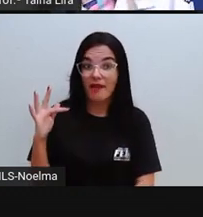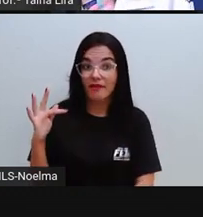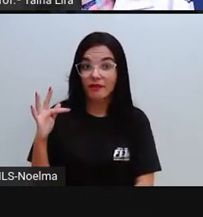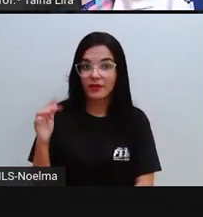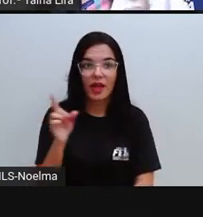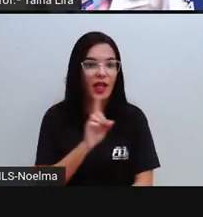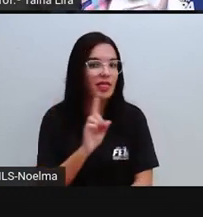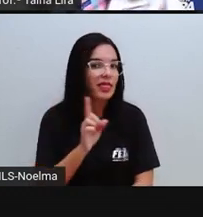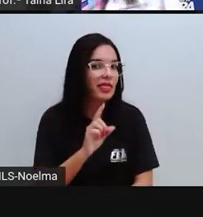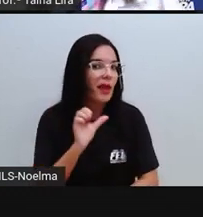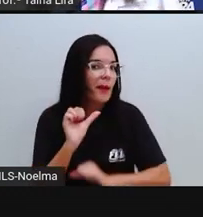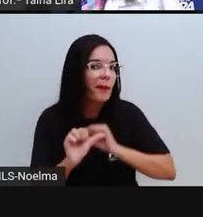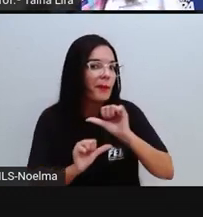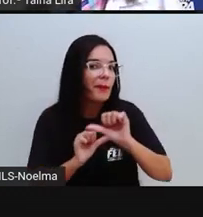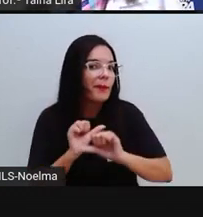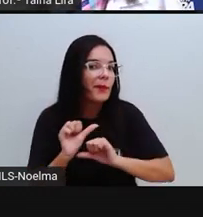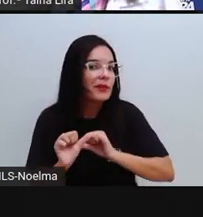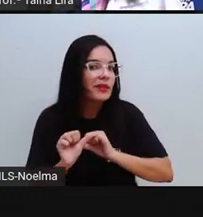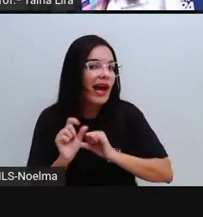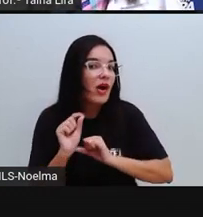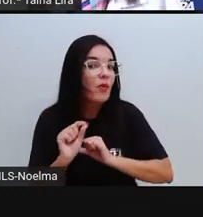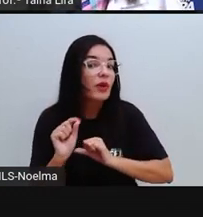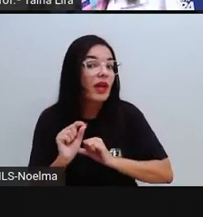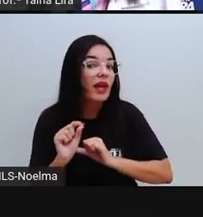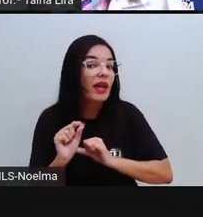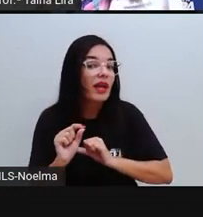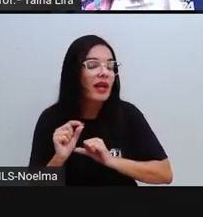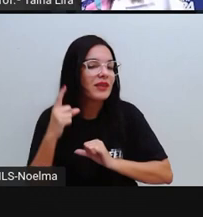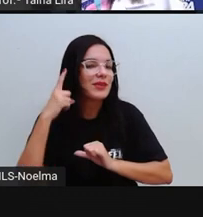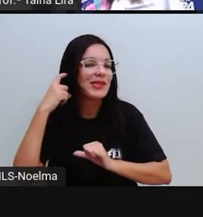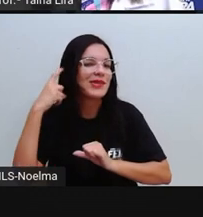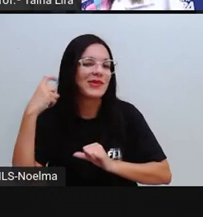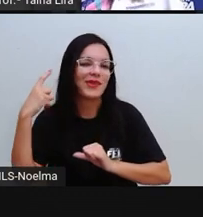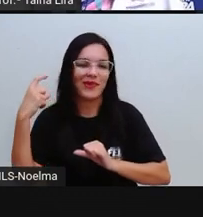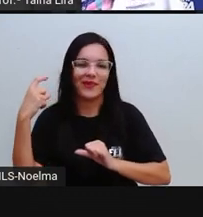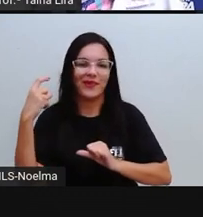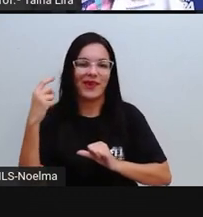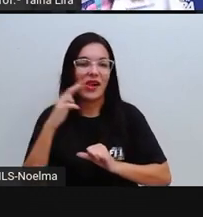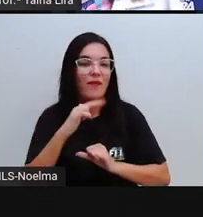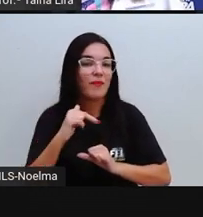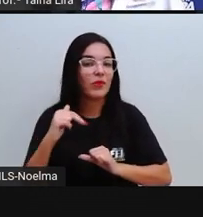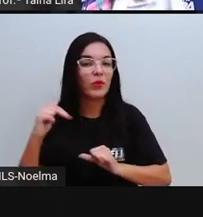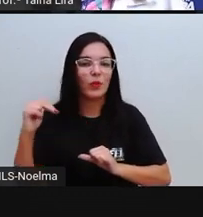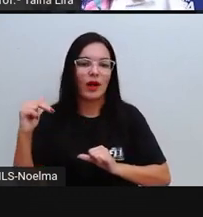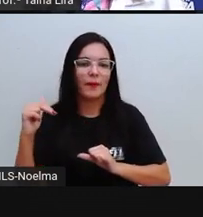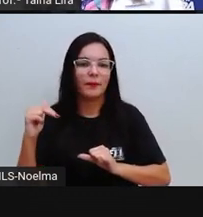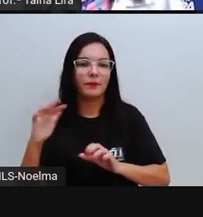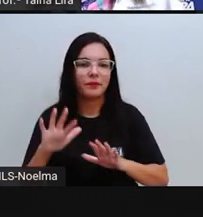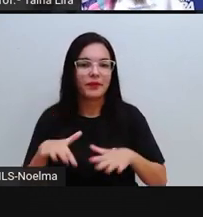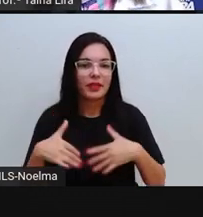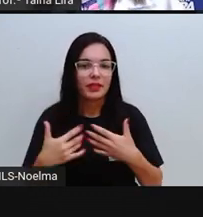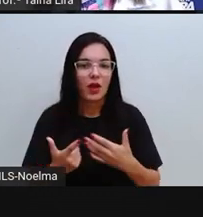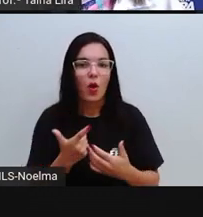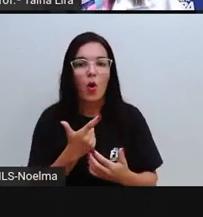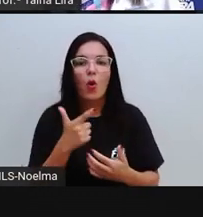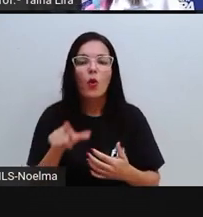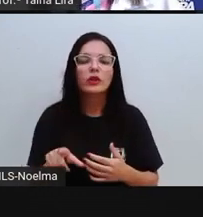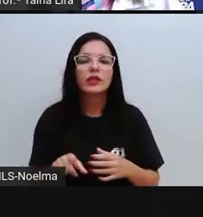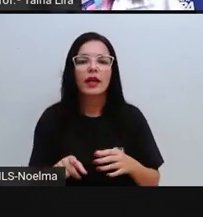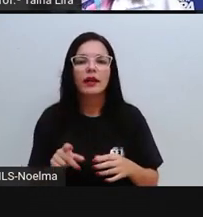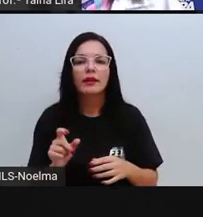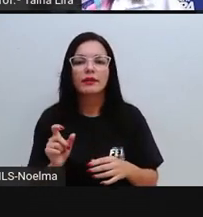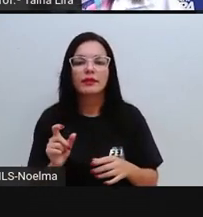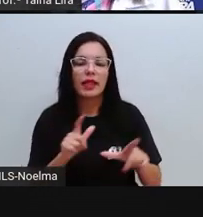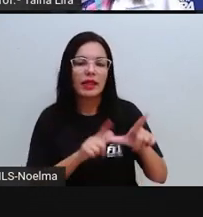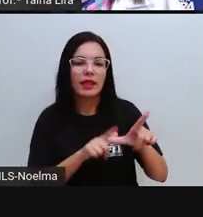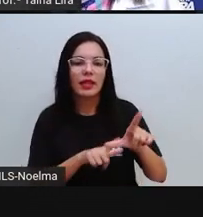uma letra que não vai o quê? Mesmo no segundo ano, mudar o som, certo? Olha lá, outra consoante que não